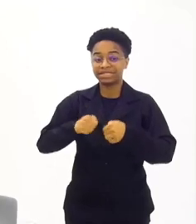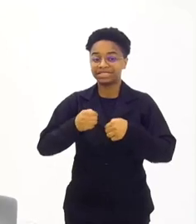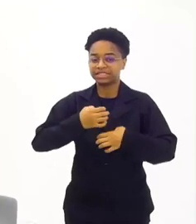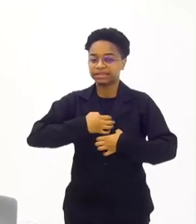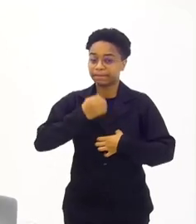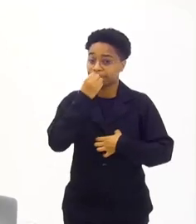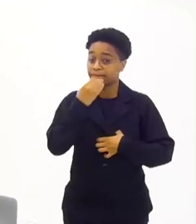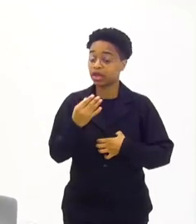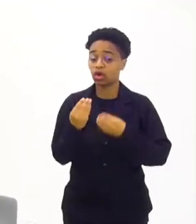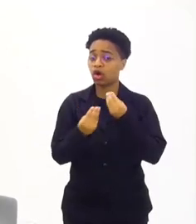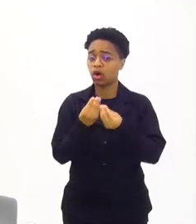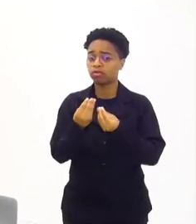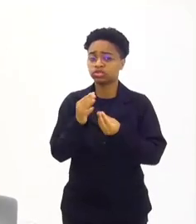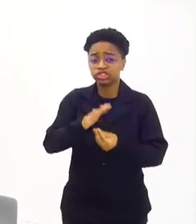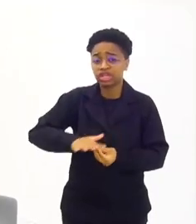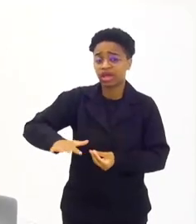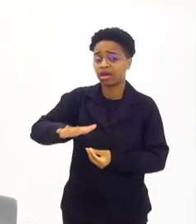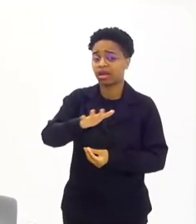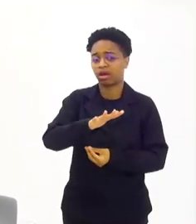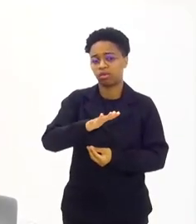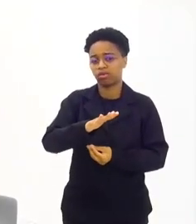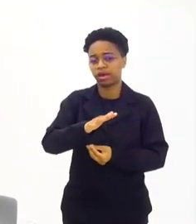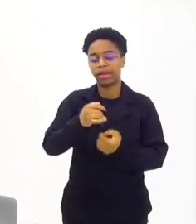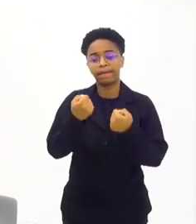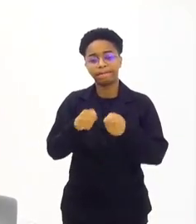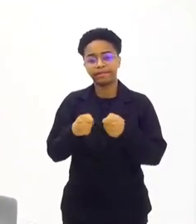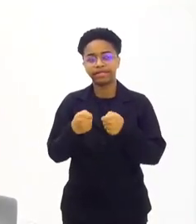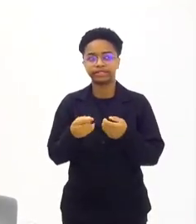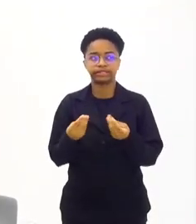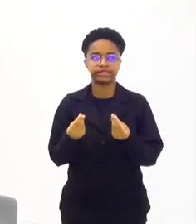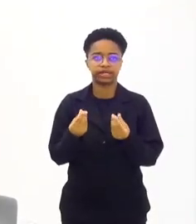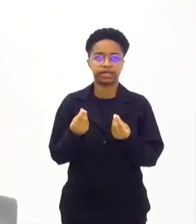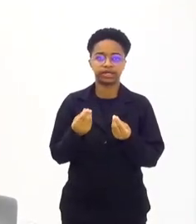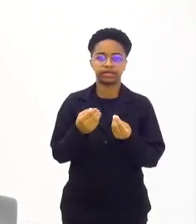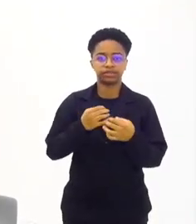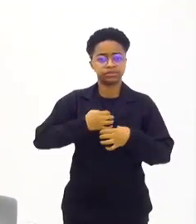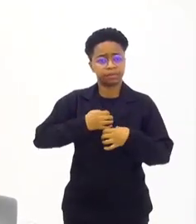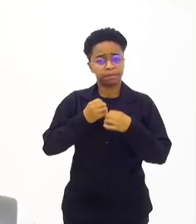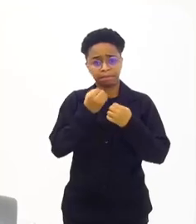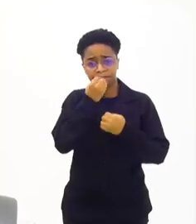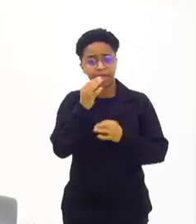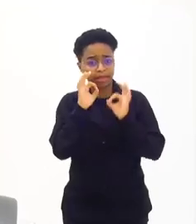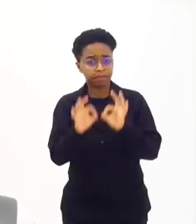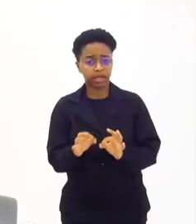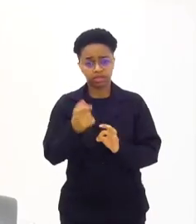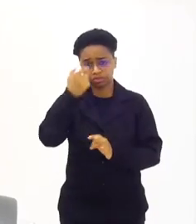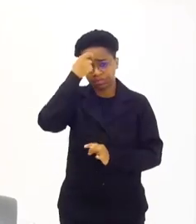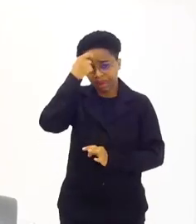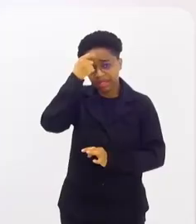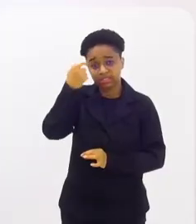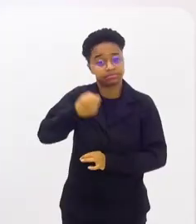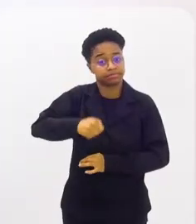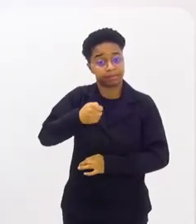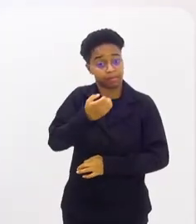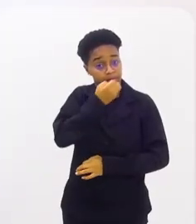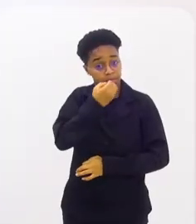bem, bem no sentido amplo da palavra, estar bem mesmo. A PISQ